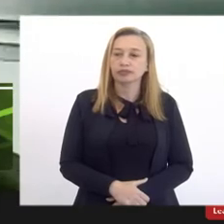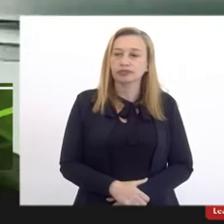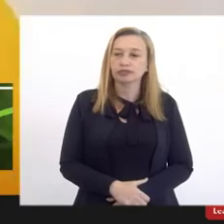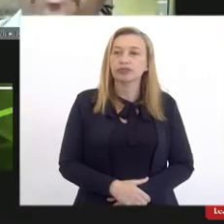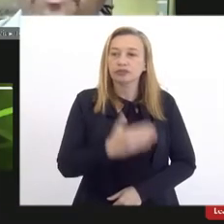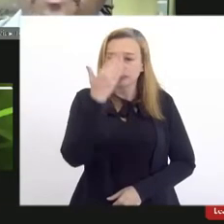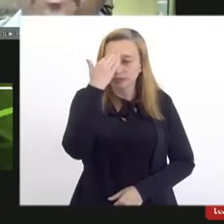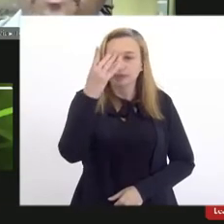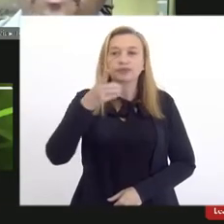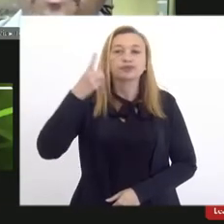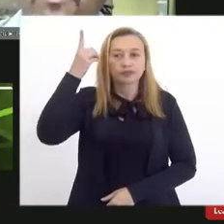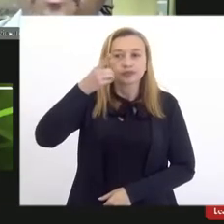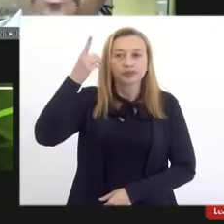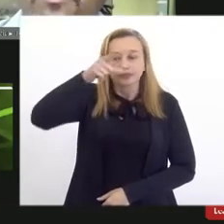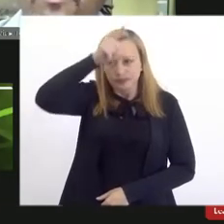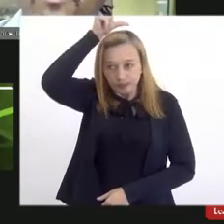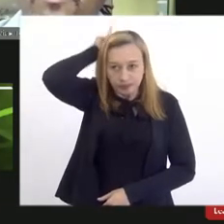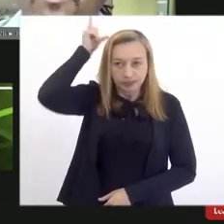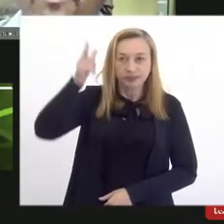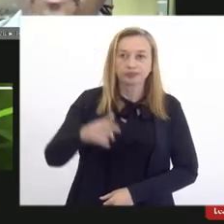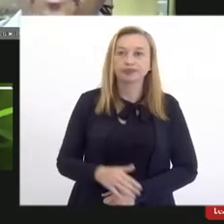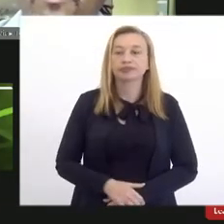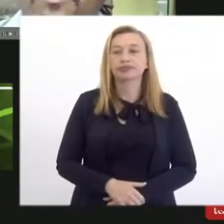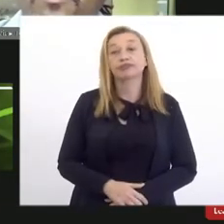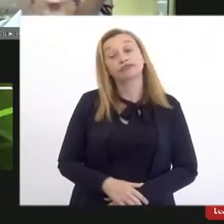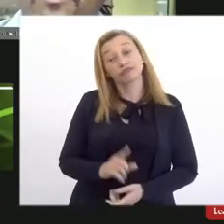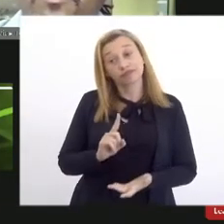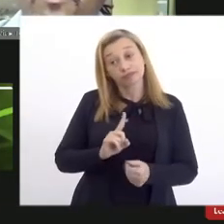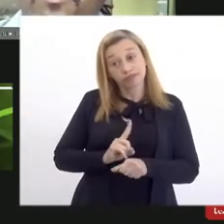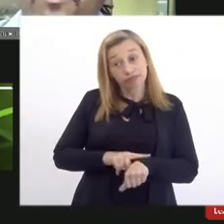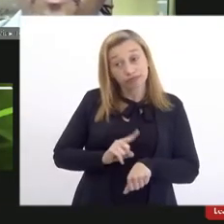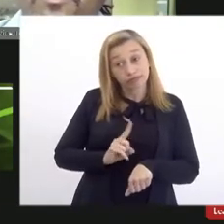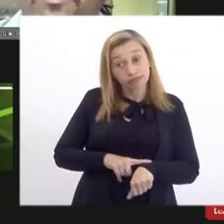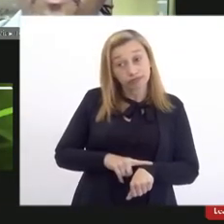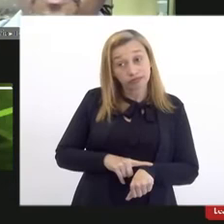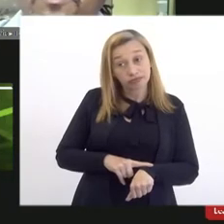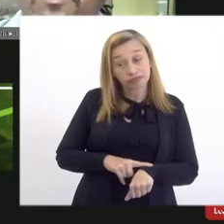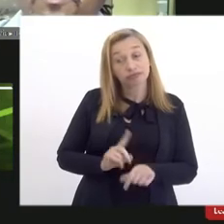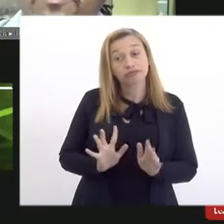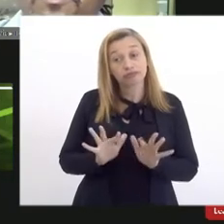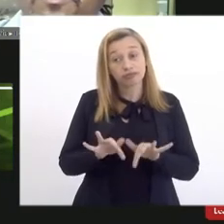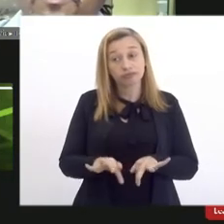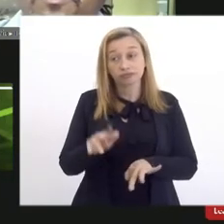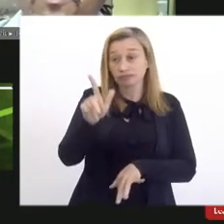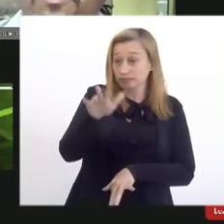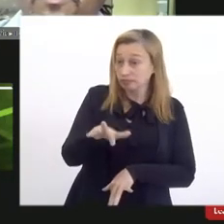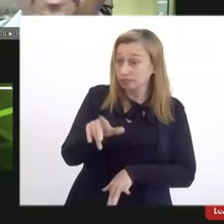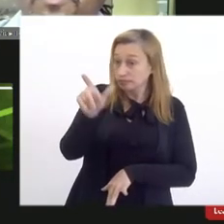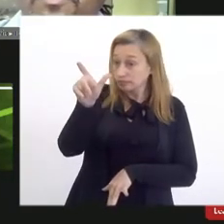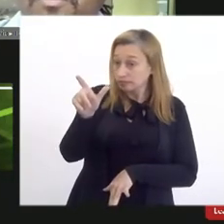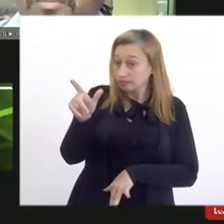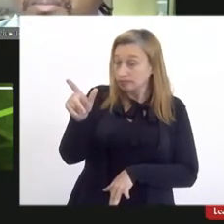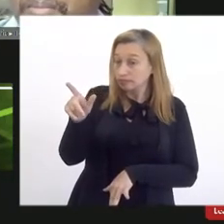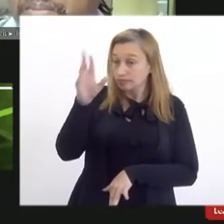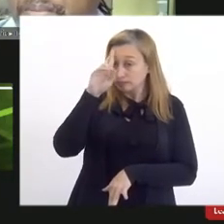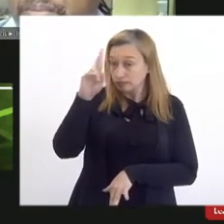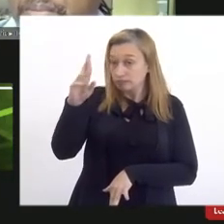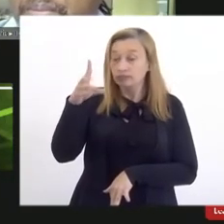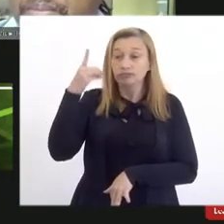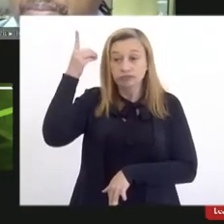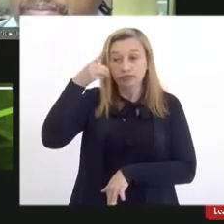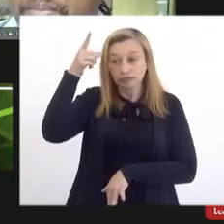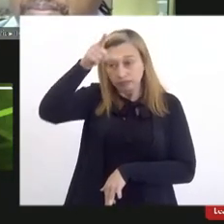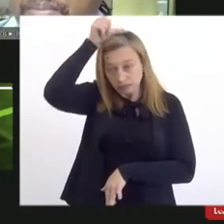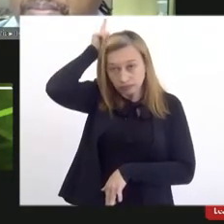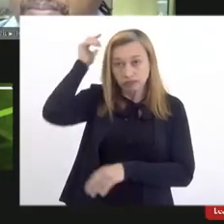deputado Luiz Paulo. Embora nesse momento tenha uma conclusão diferente da posição de vossa excelência, eu concordo